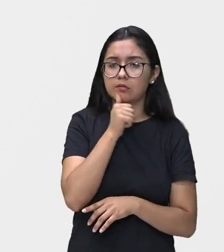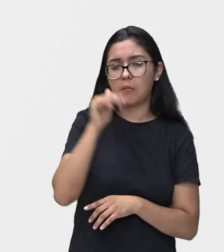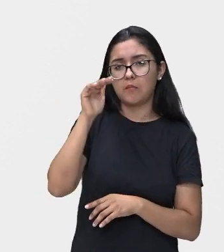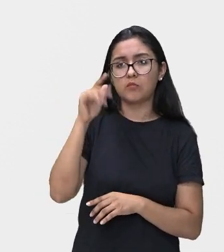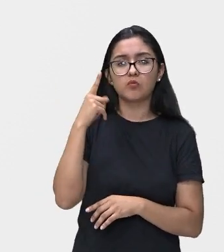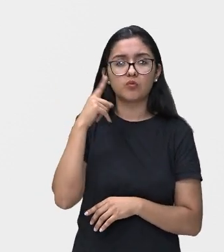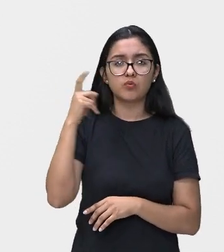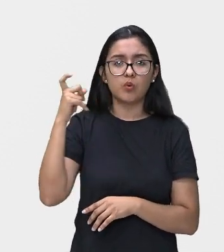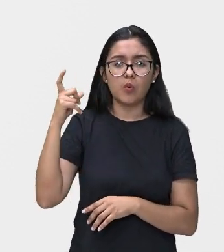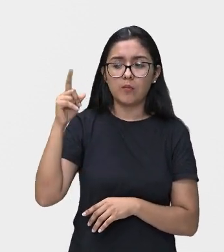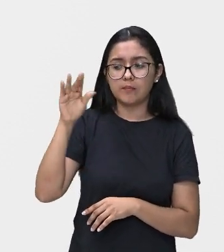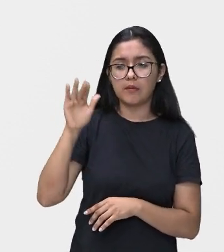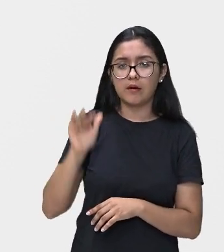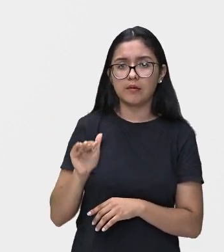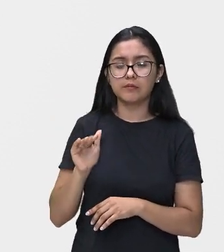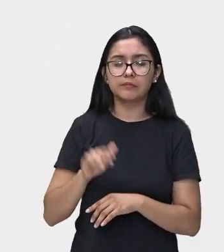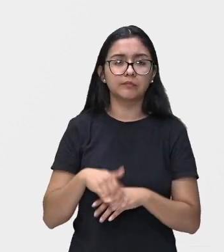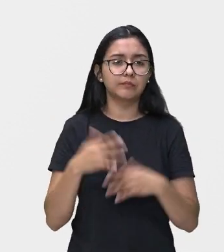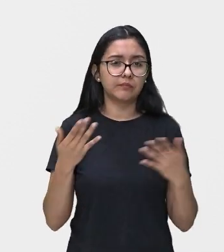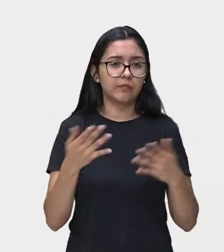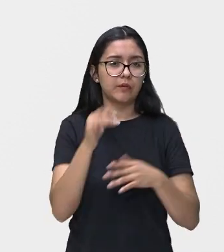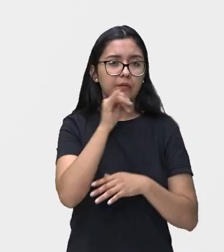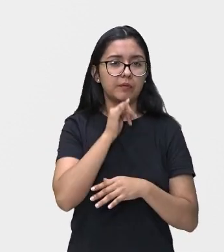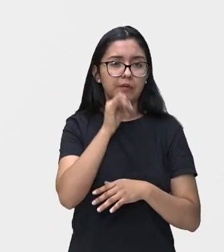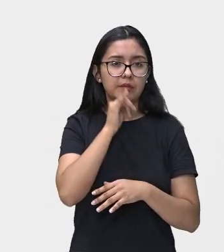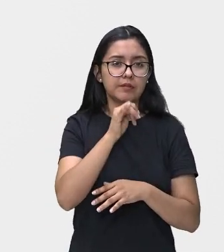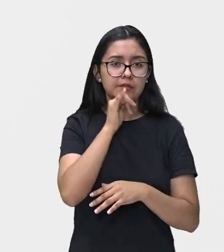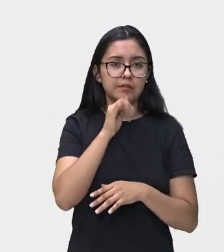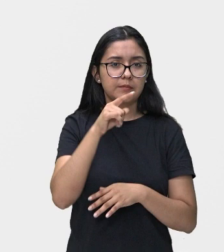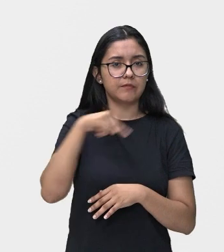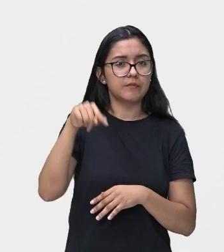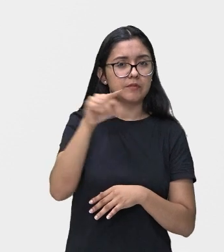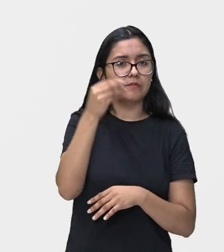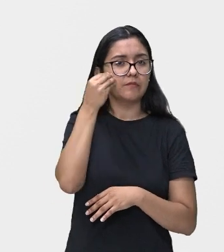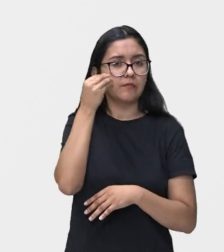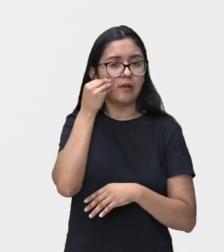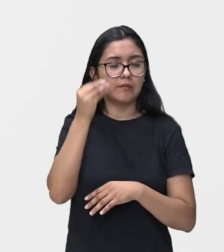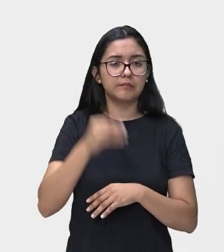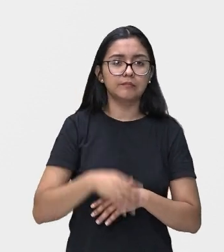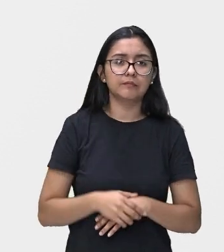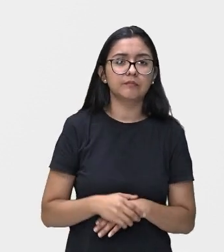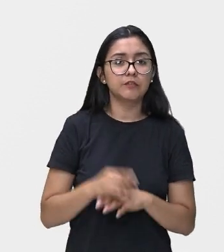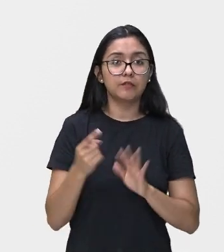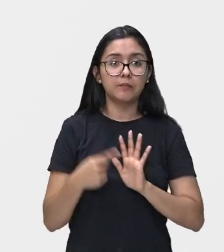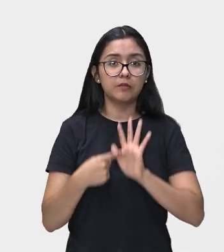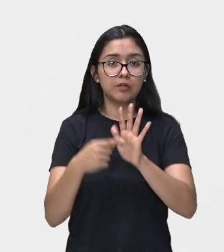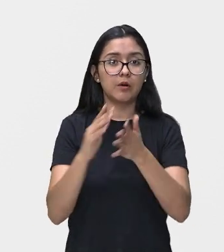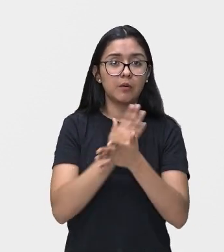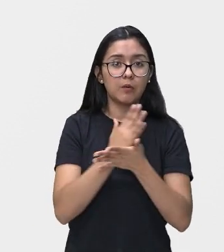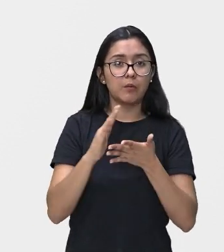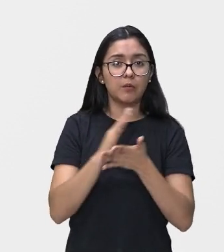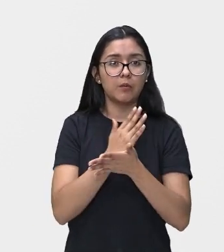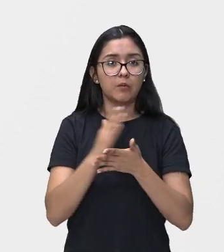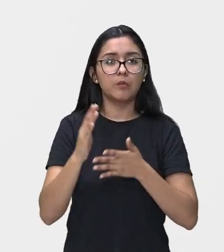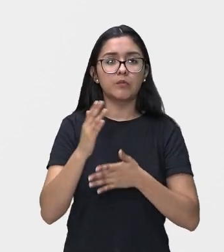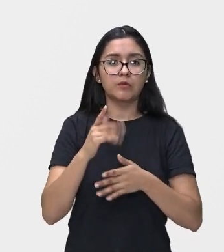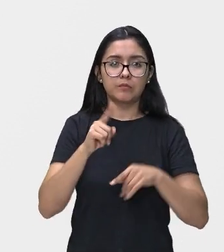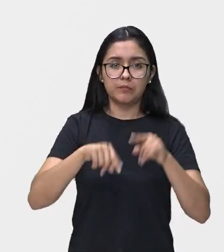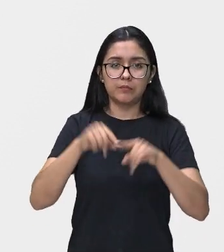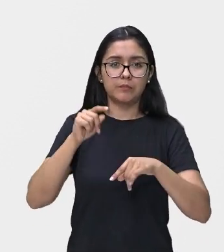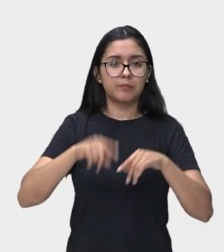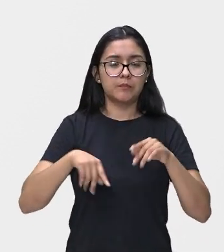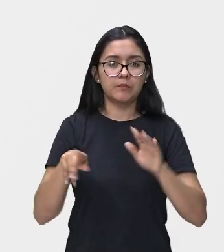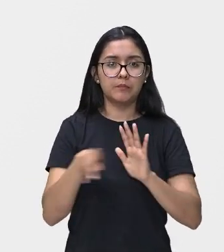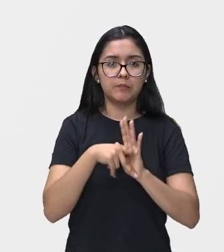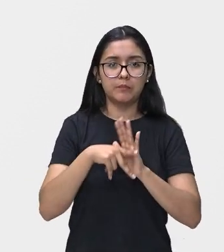Logo, grave. A gente vai dar algum exemplo de sons graves para vocês. Então, a gente vai mostrar para vocês alguns instrumentos musicais.